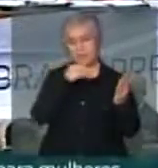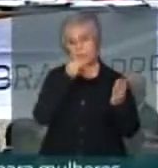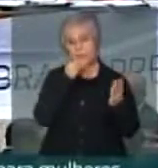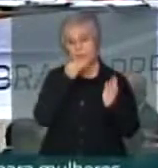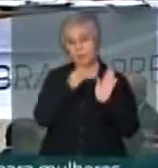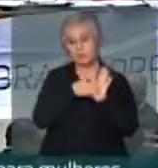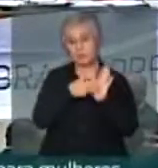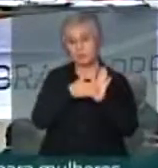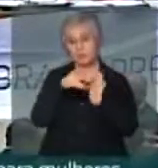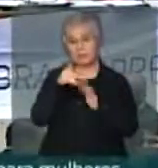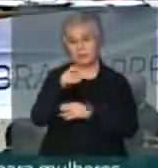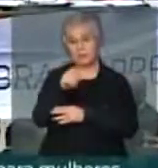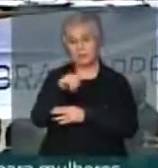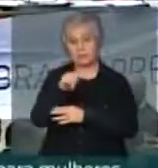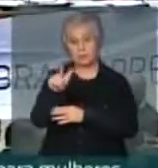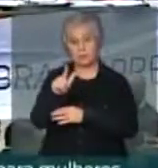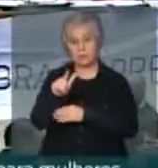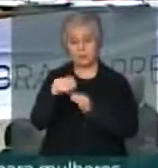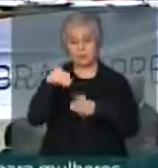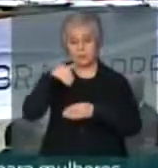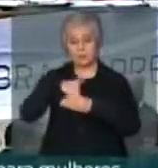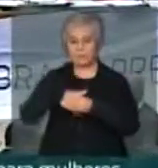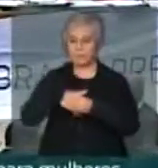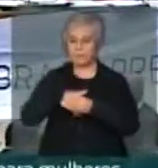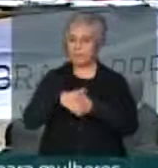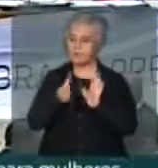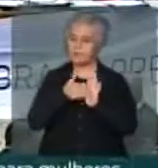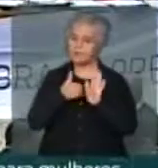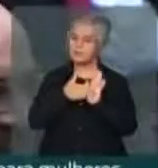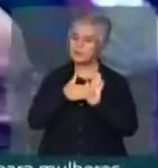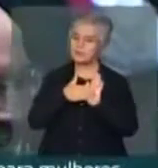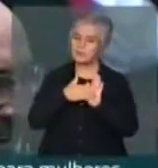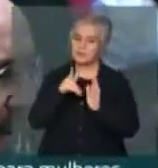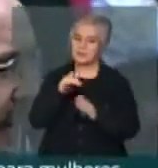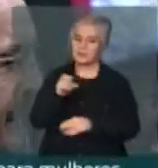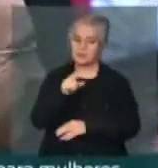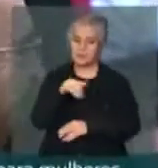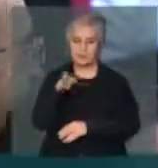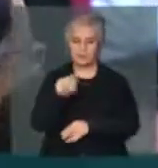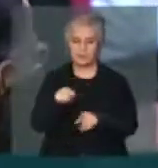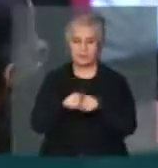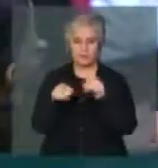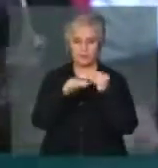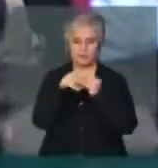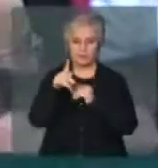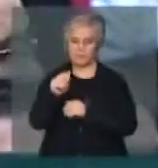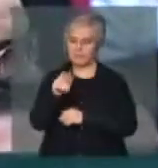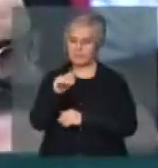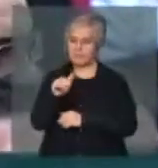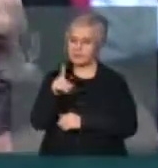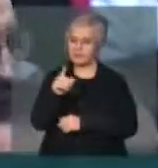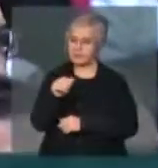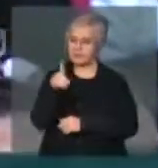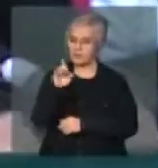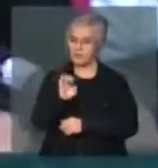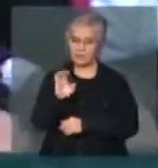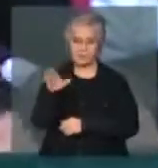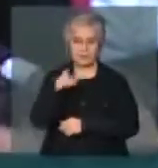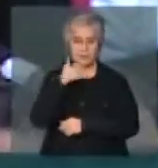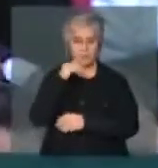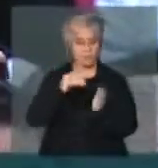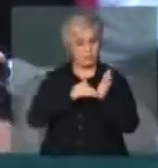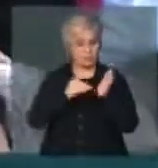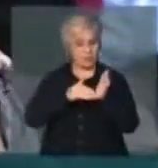exemplo, é voto em lista e com paridade Mas já é um passo além Por mais que o Senado já tenha 16